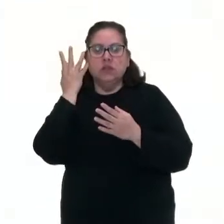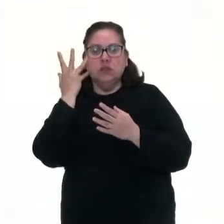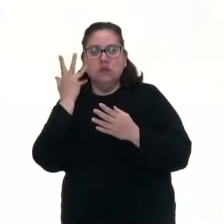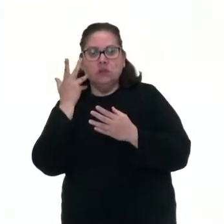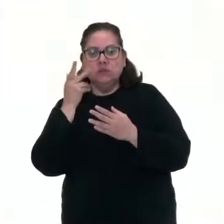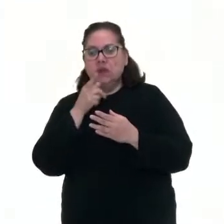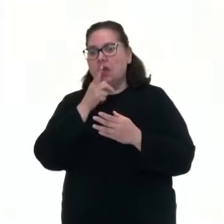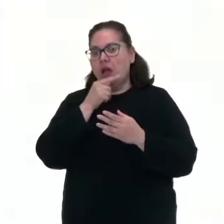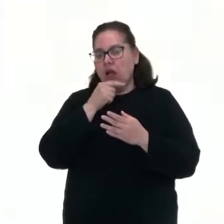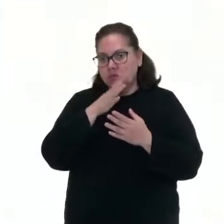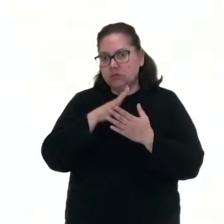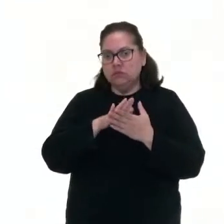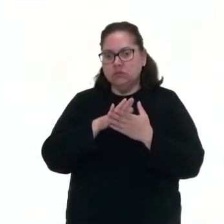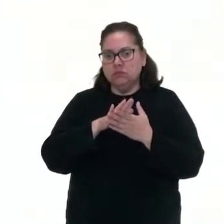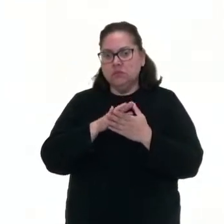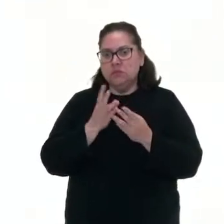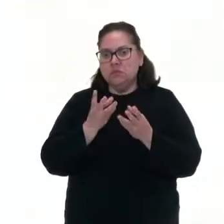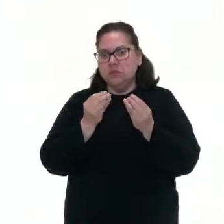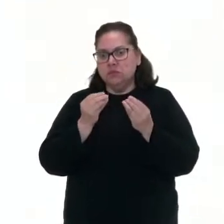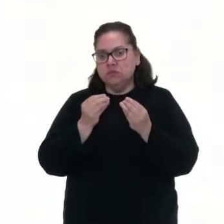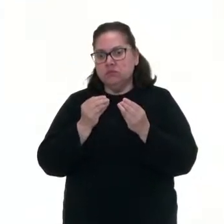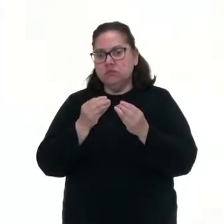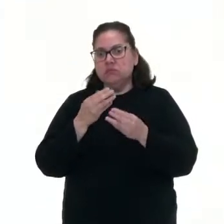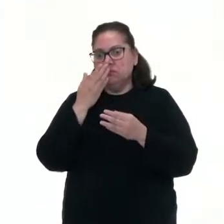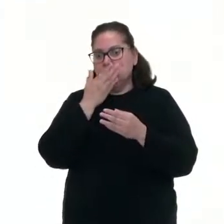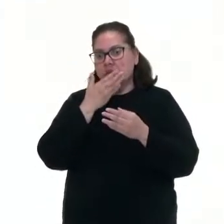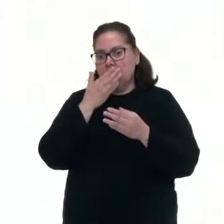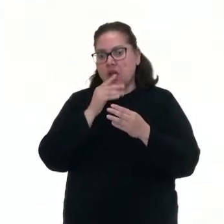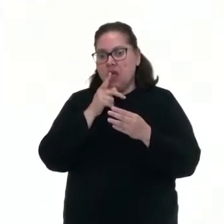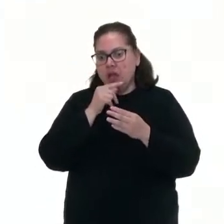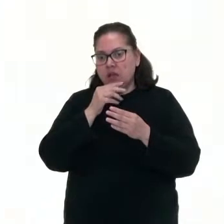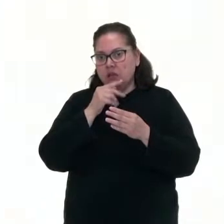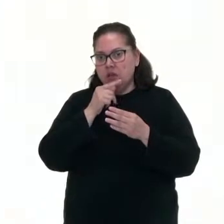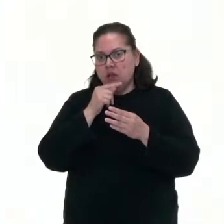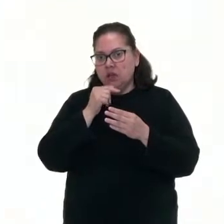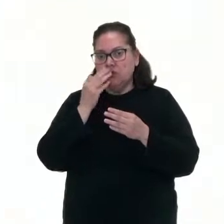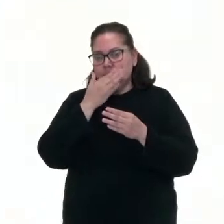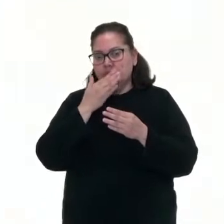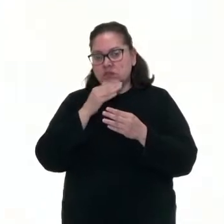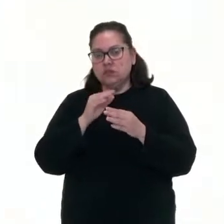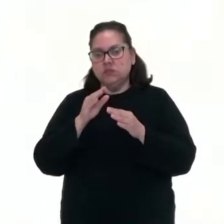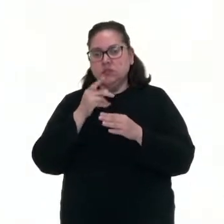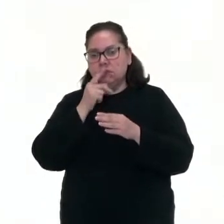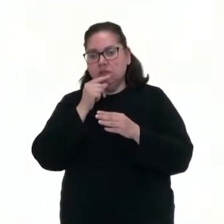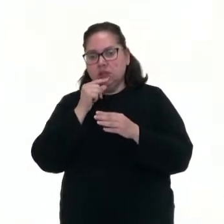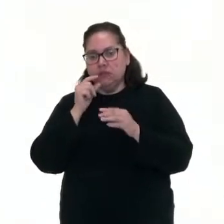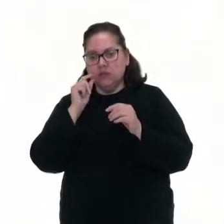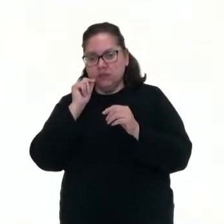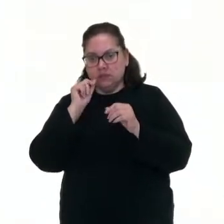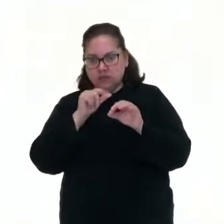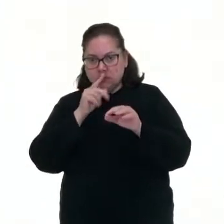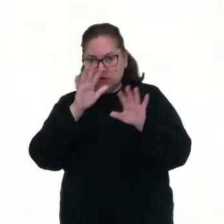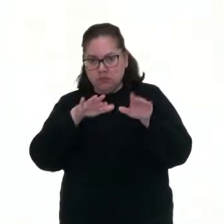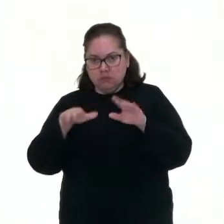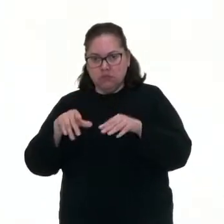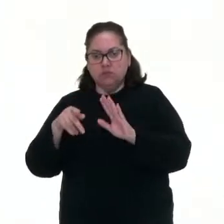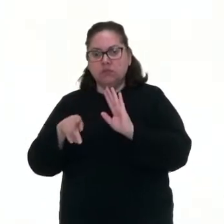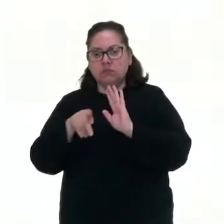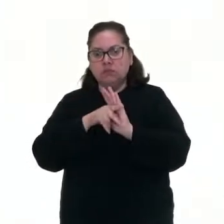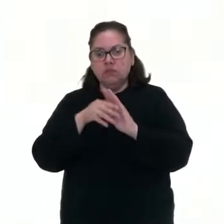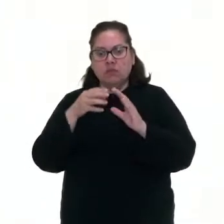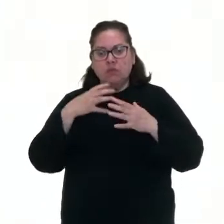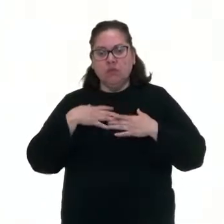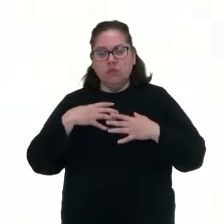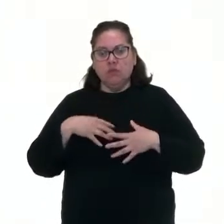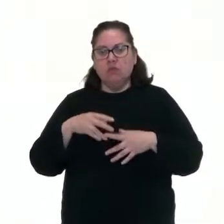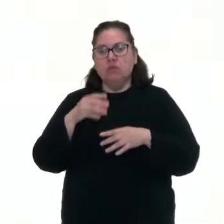que são aquáticos, a maioria deles é marinho, mas também encontra na água doce. E a característica principal é que eles têm o corpo formado